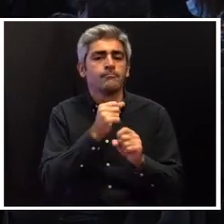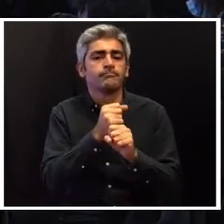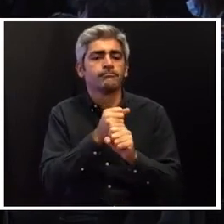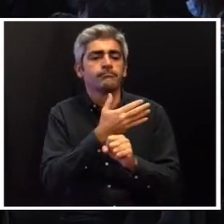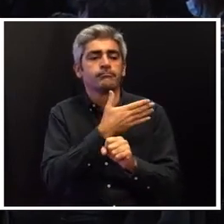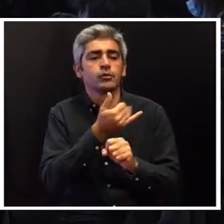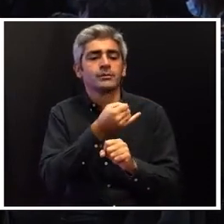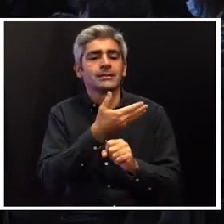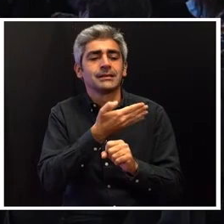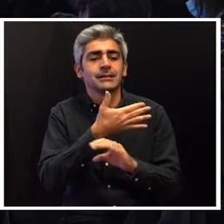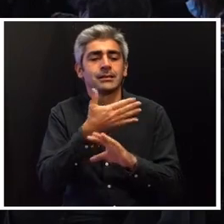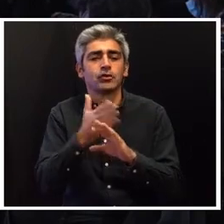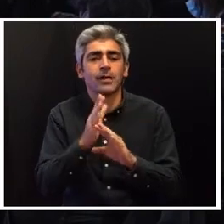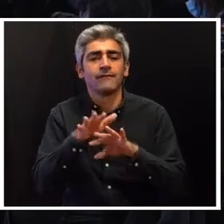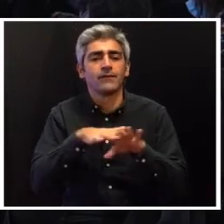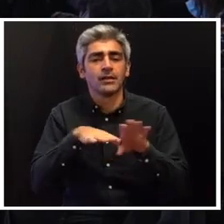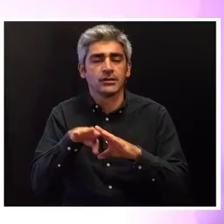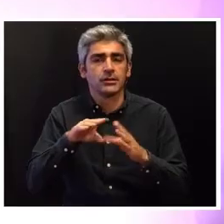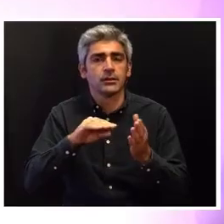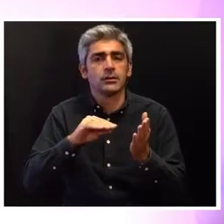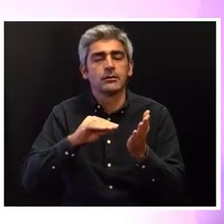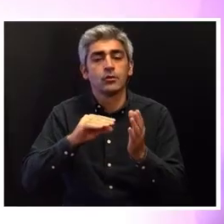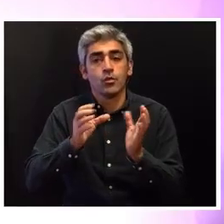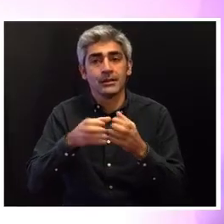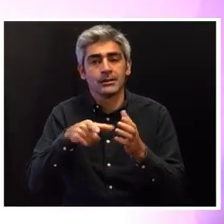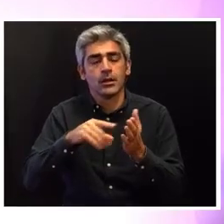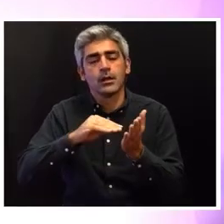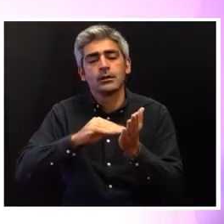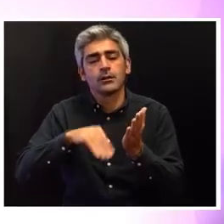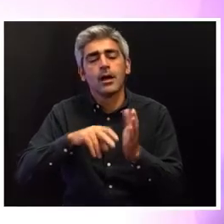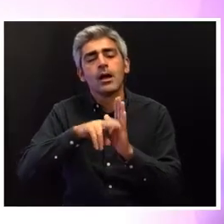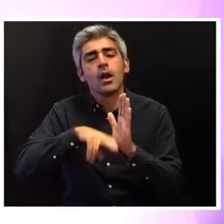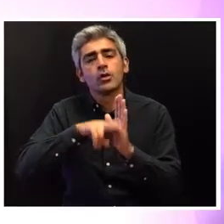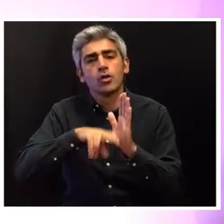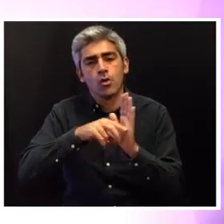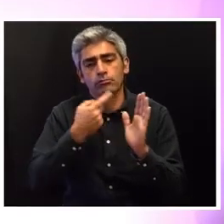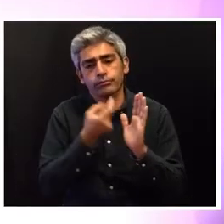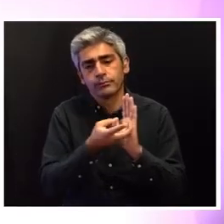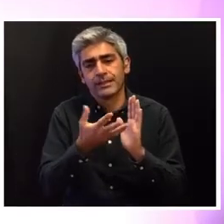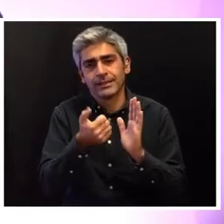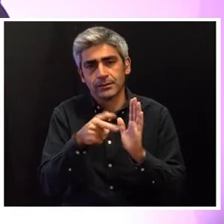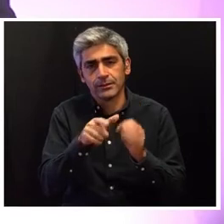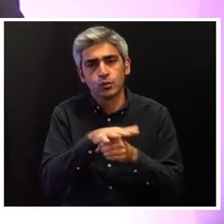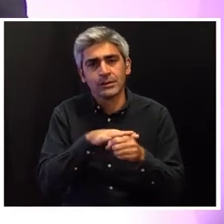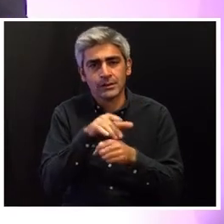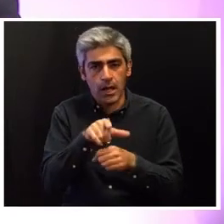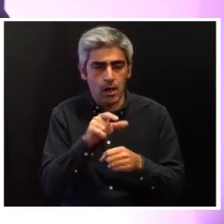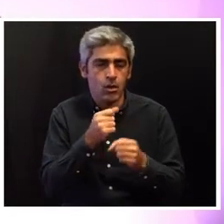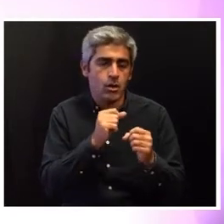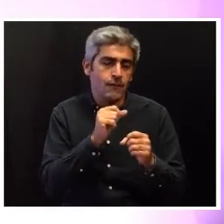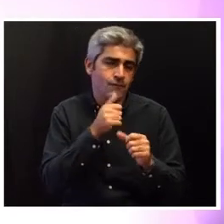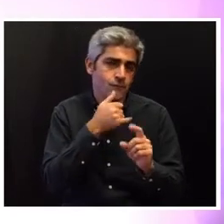elaborou até agora 15 relatórios de análise de situações em que a violência contra as mulheres e a violência familiar